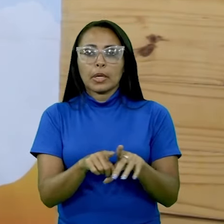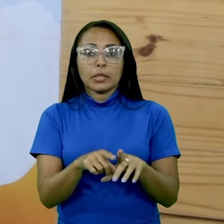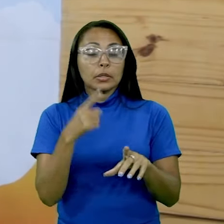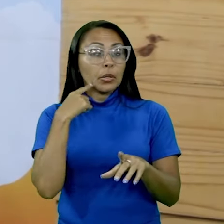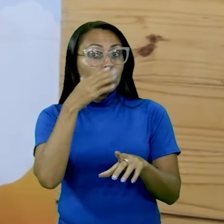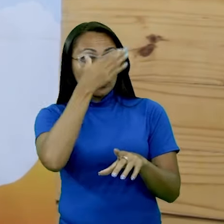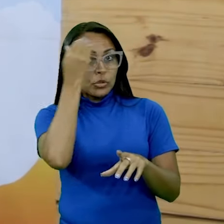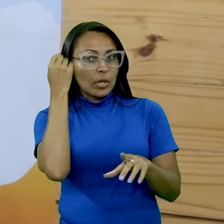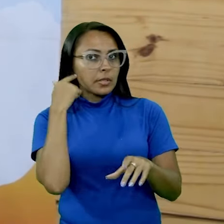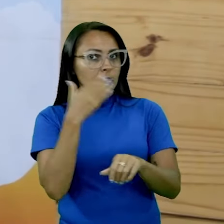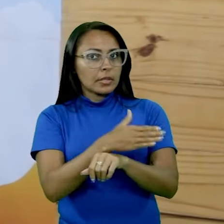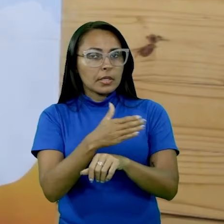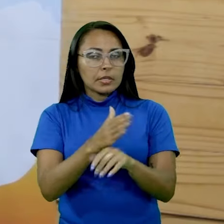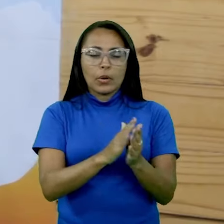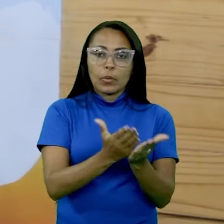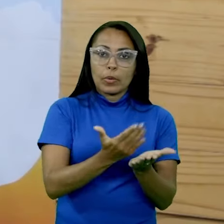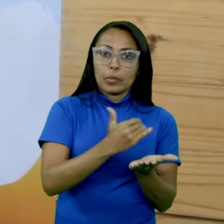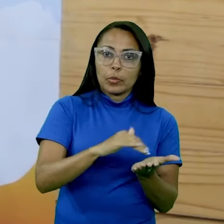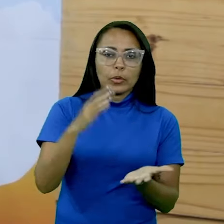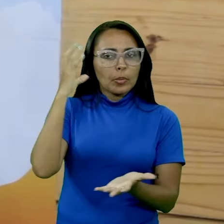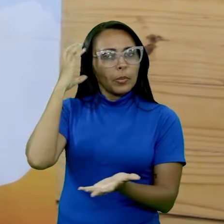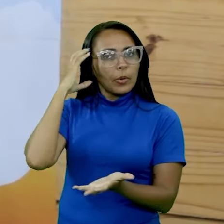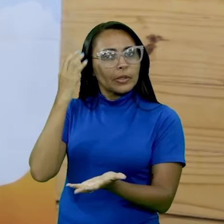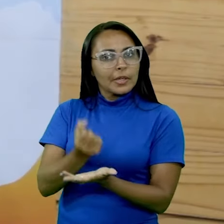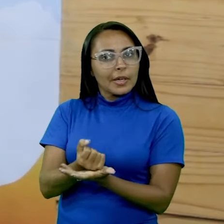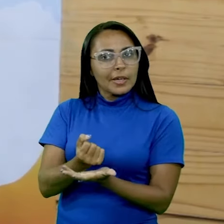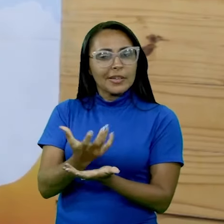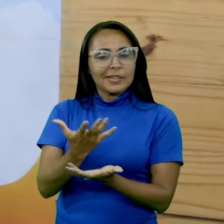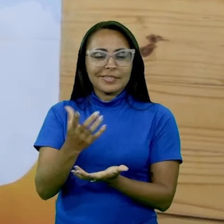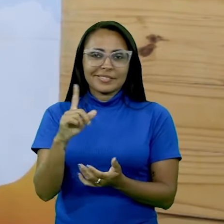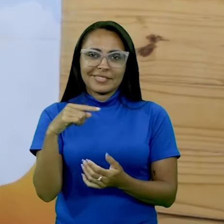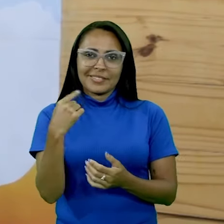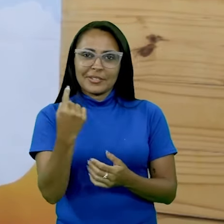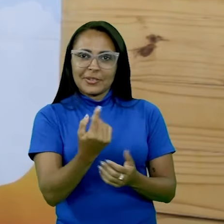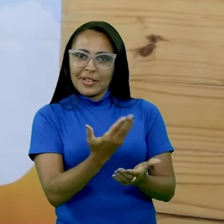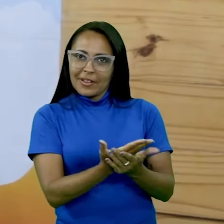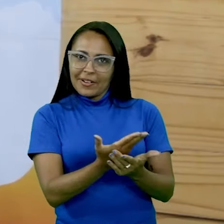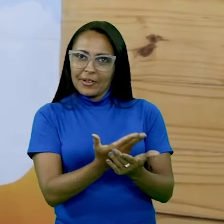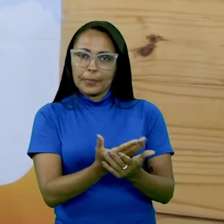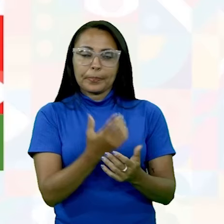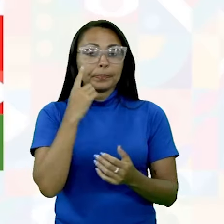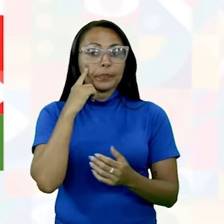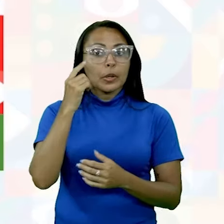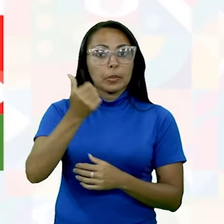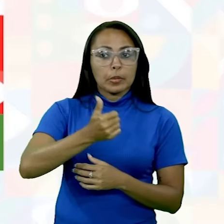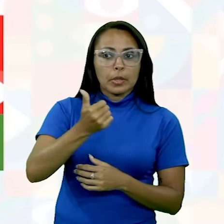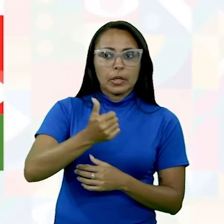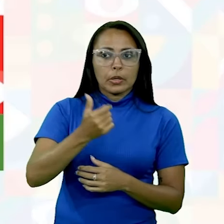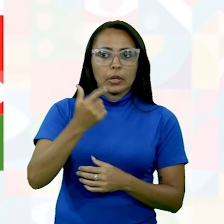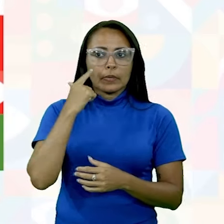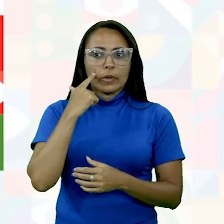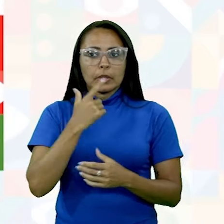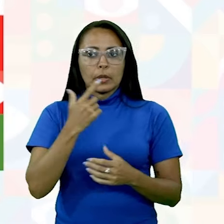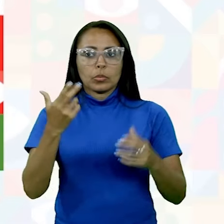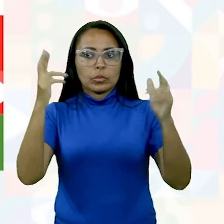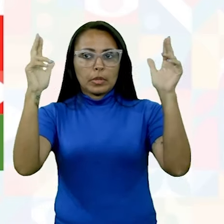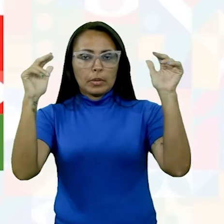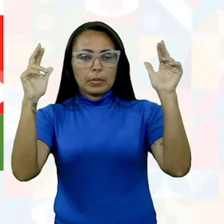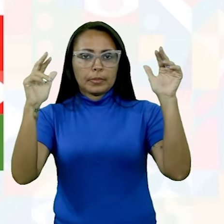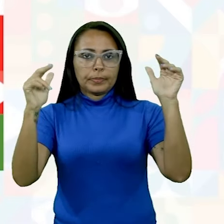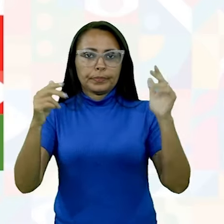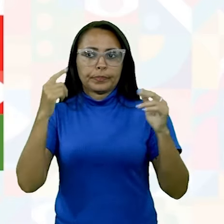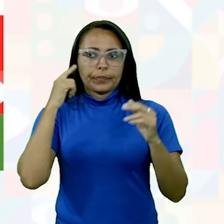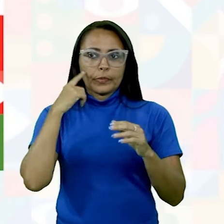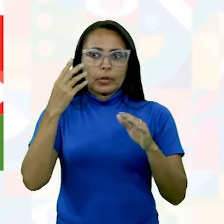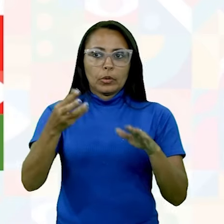esqueçam de acessar o e-book e aos podcasts das nossas unidades. Vamos à primeira unidade com o seguinte tema, o